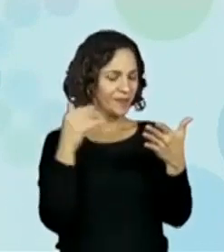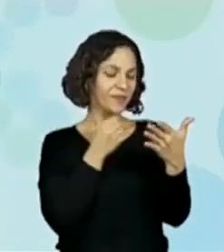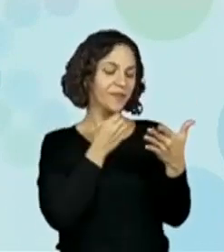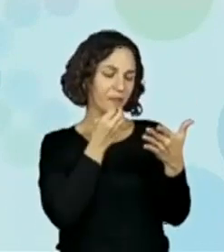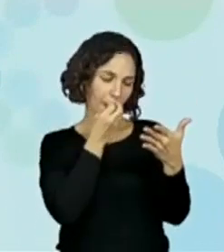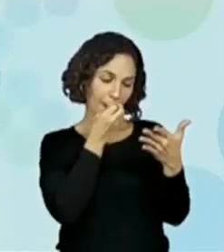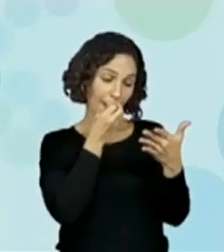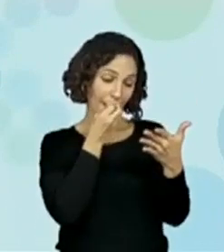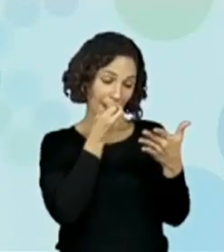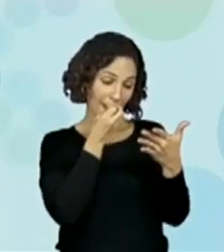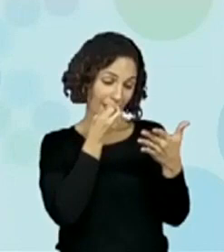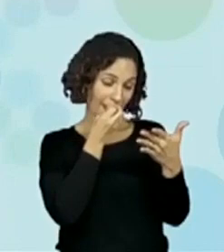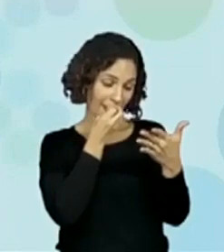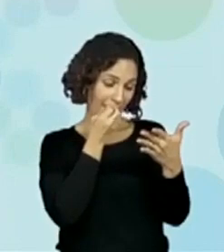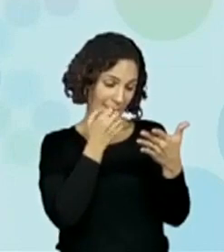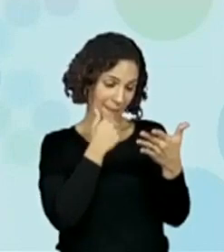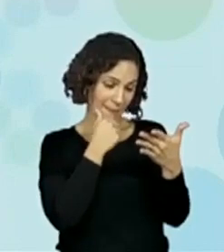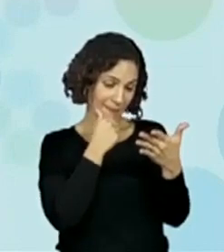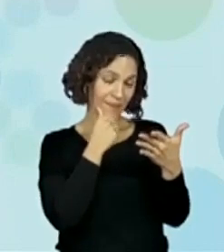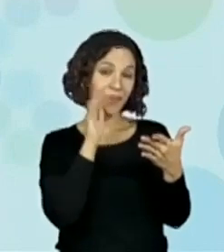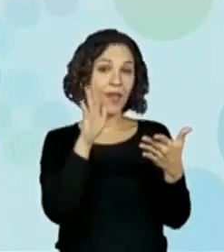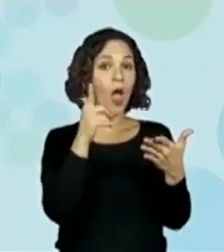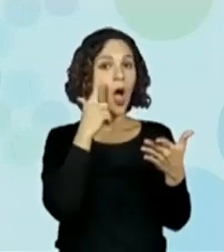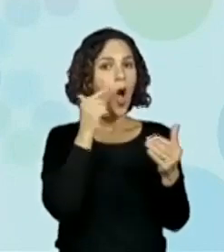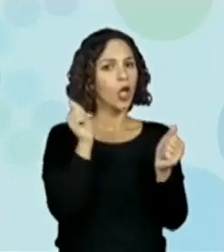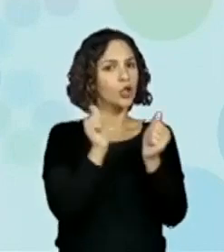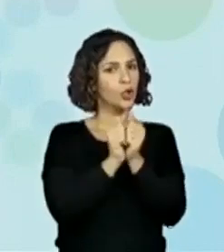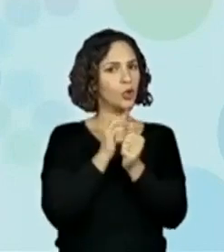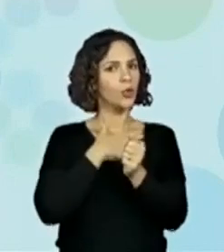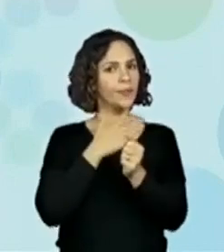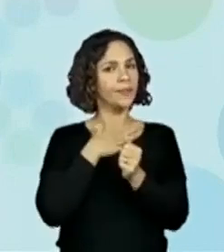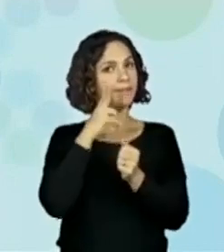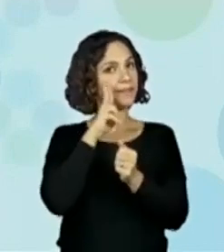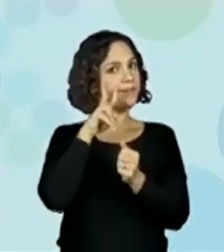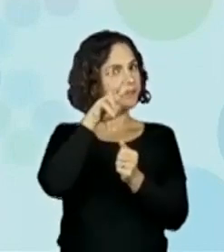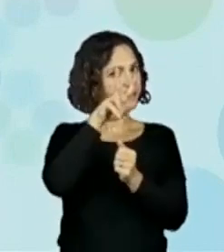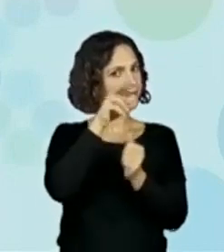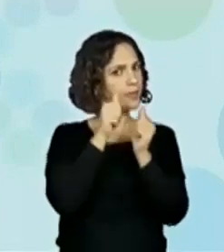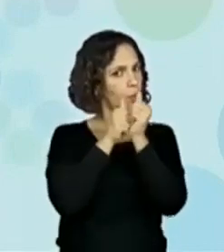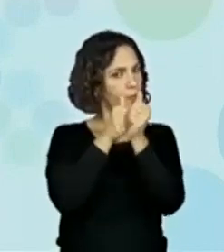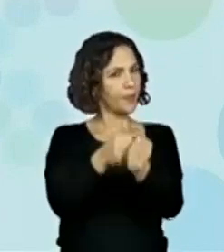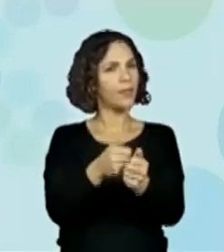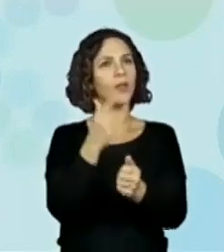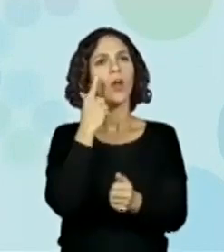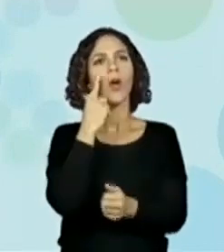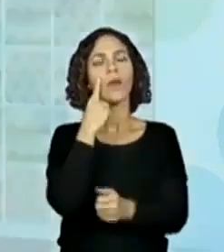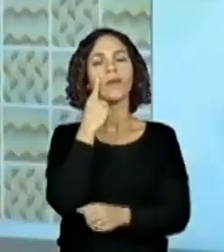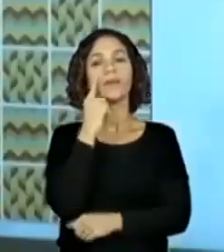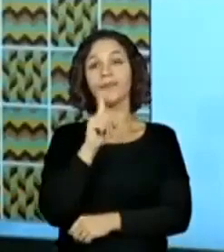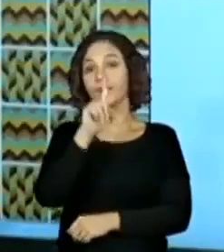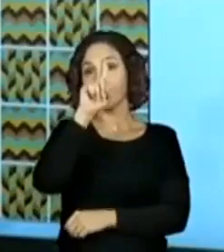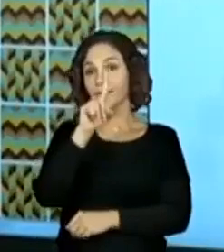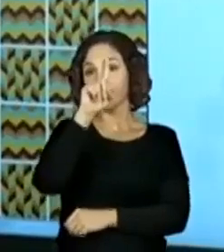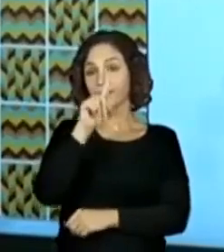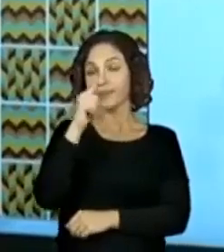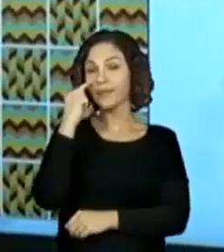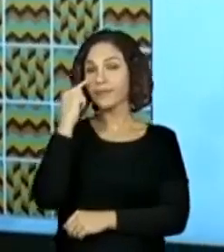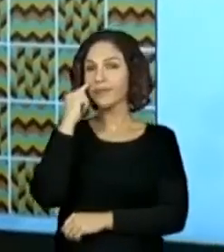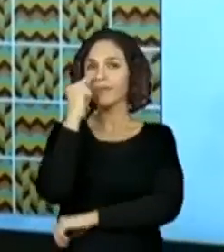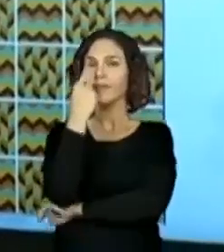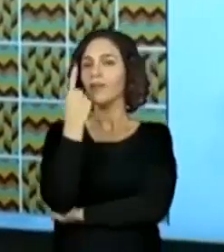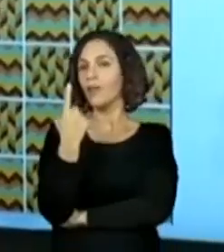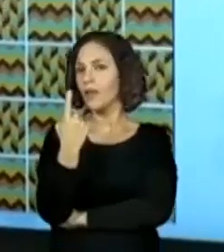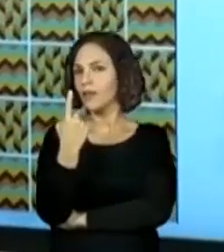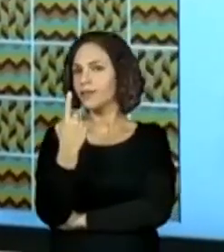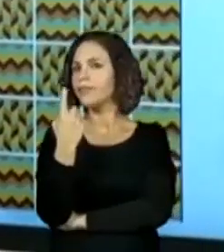vamos dar uma olhadinha aqui, ó. Comigo, ó. Vou marcar com vocês, ó. Vou escrever, ó. Um, dois,